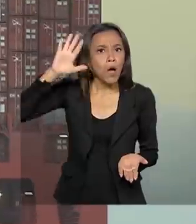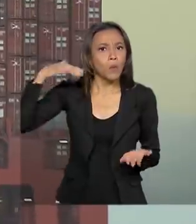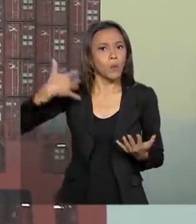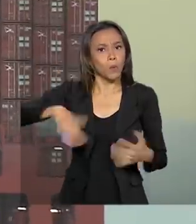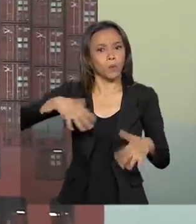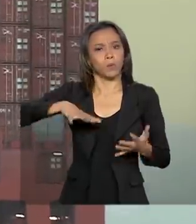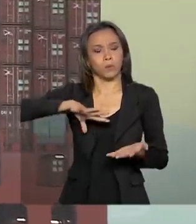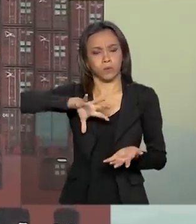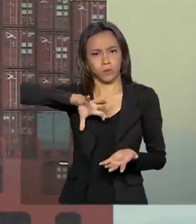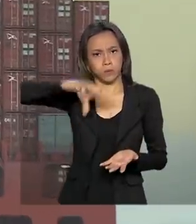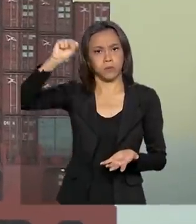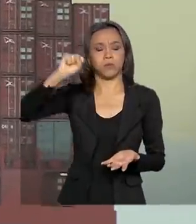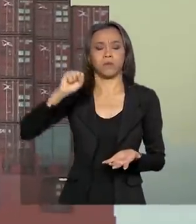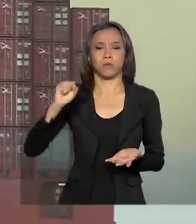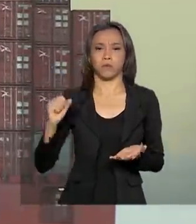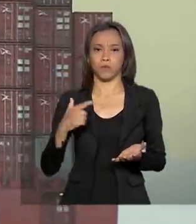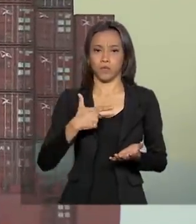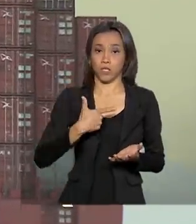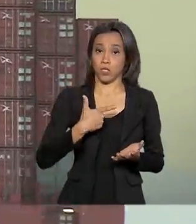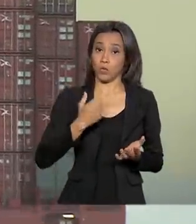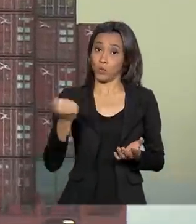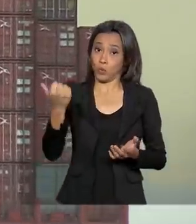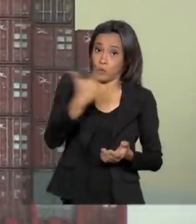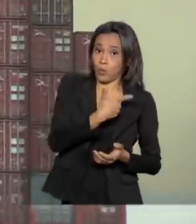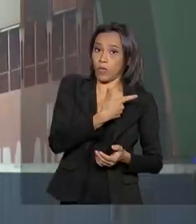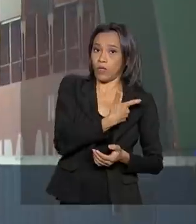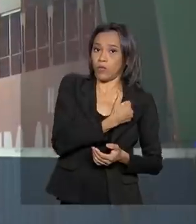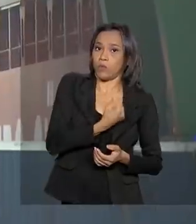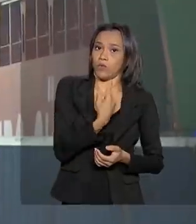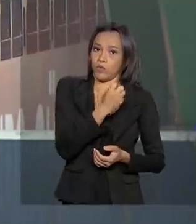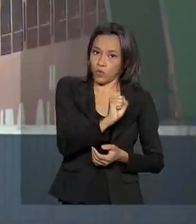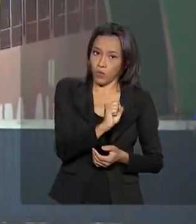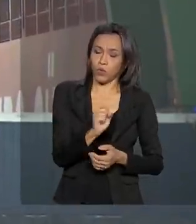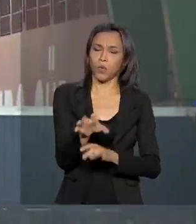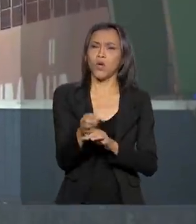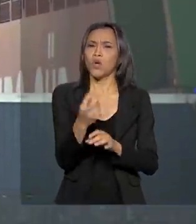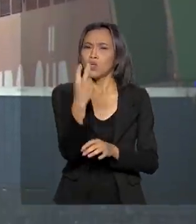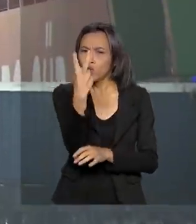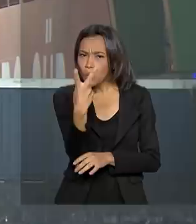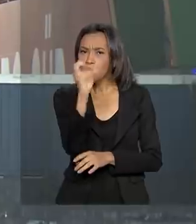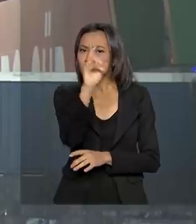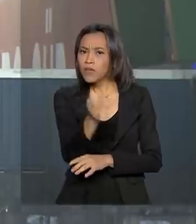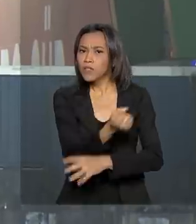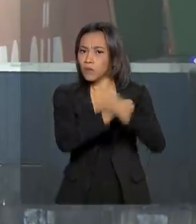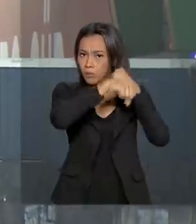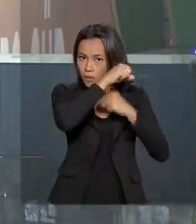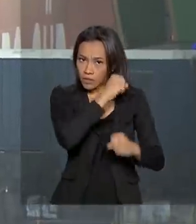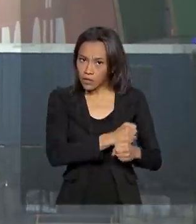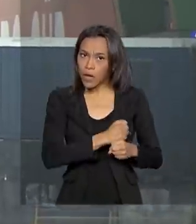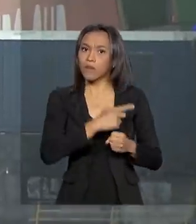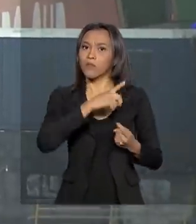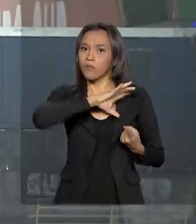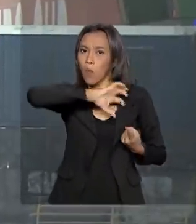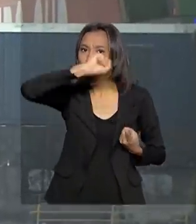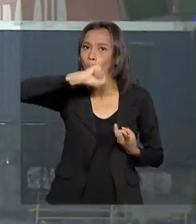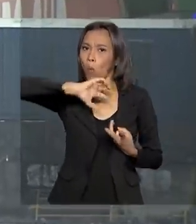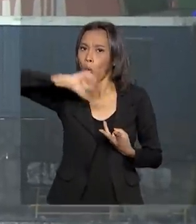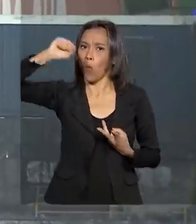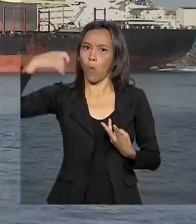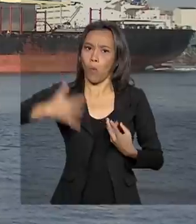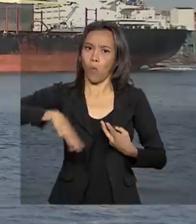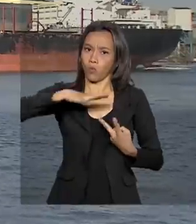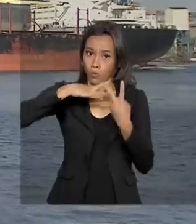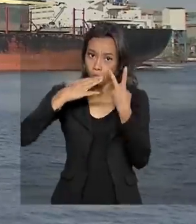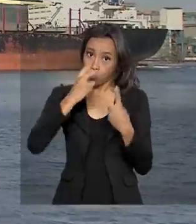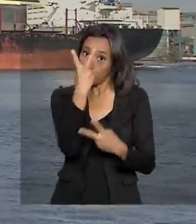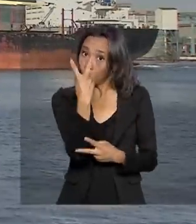recorde anterior de 2018. Além disso, duas vezes no ano passado, a carga mensal bateu recorde. Foram 12